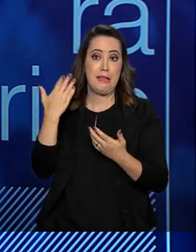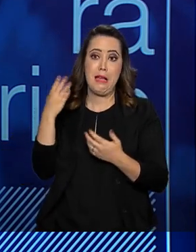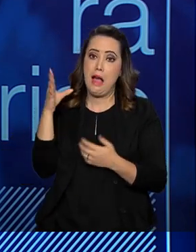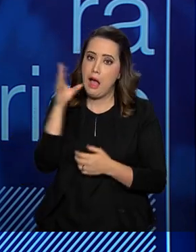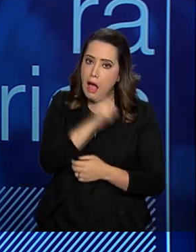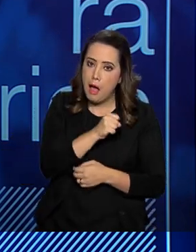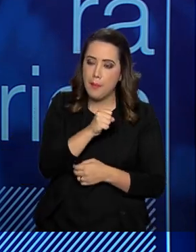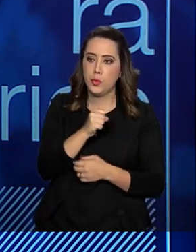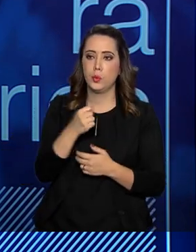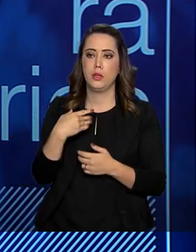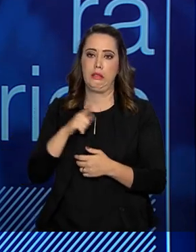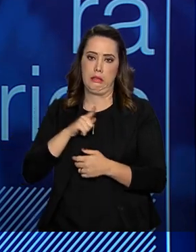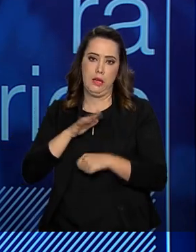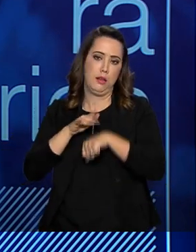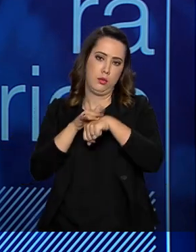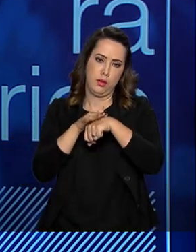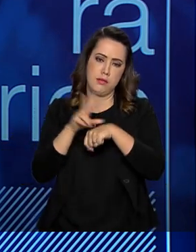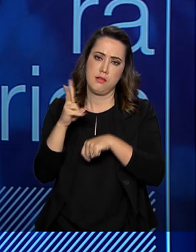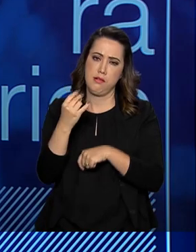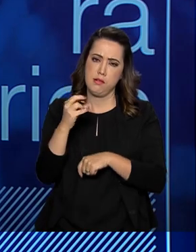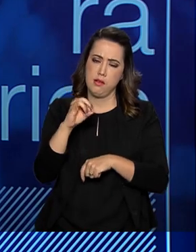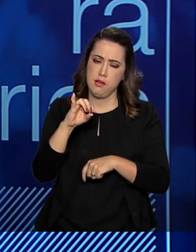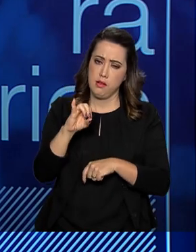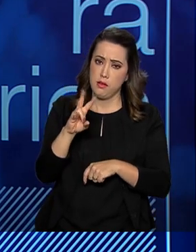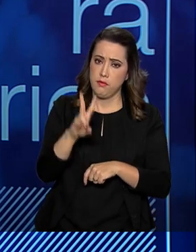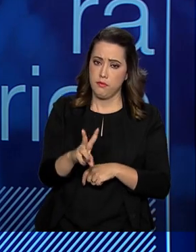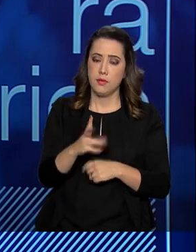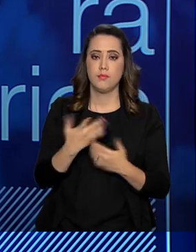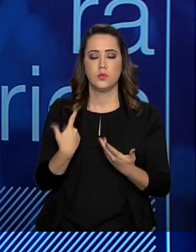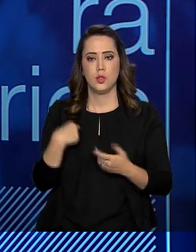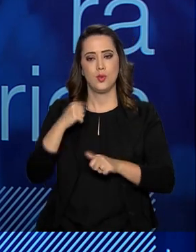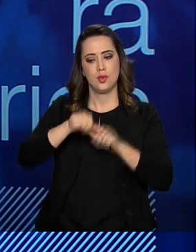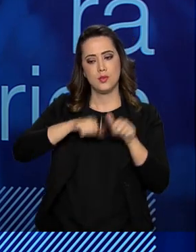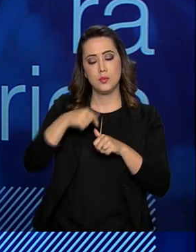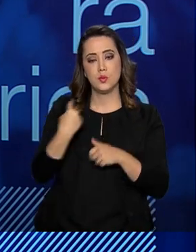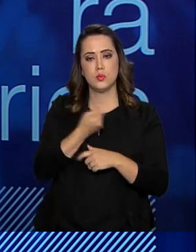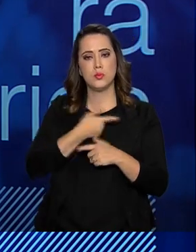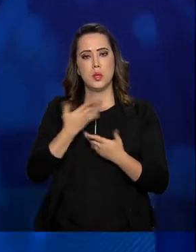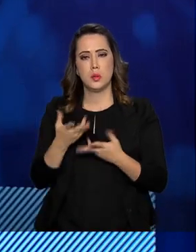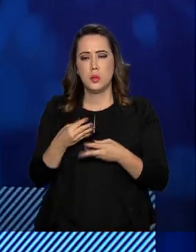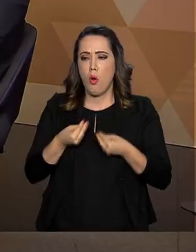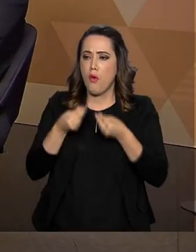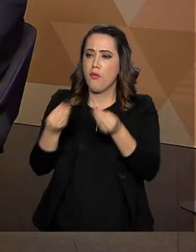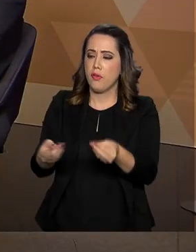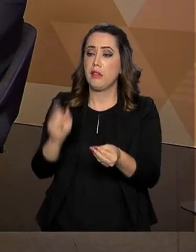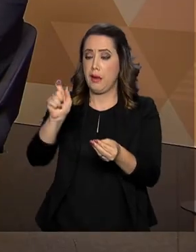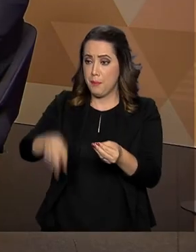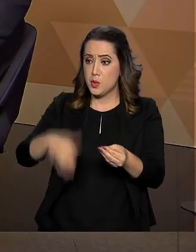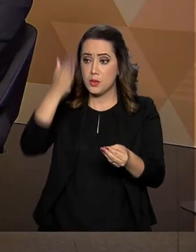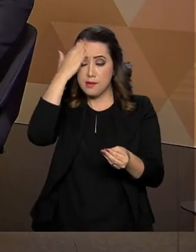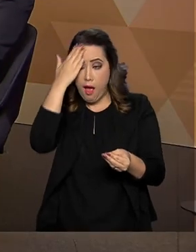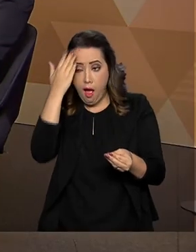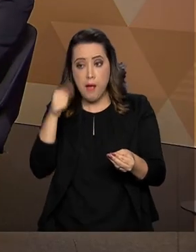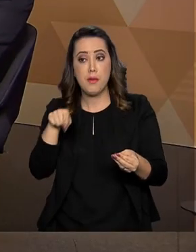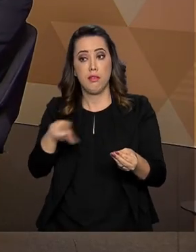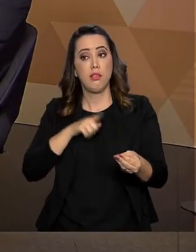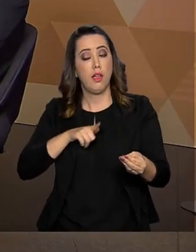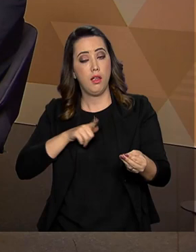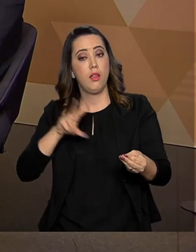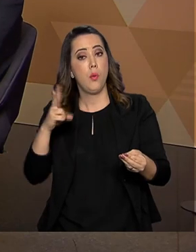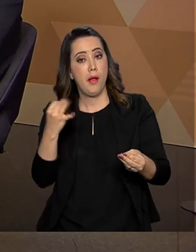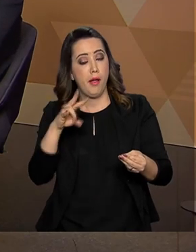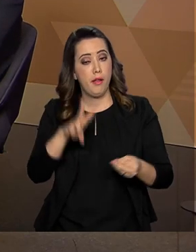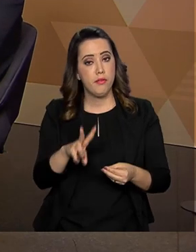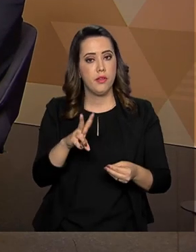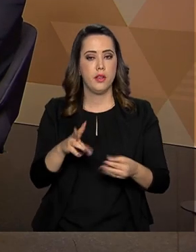do cidadão. E esta é uma das missões da nossa gestão, tornar o diagnóstico mais perto do profissional de saúde e